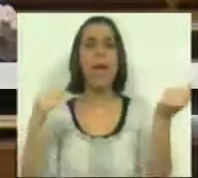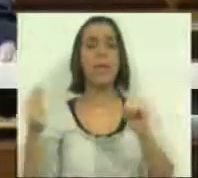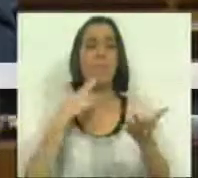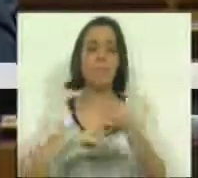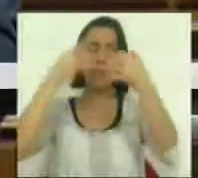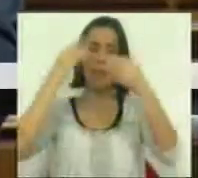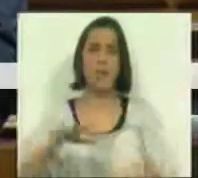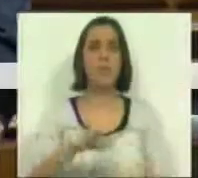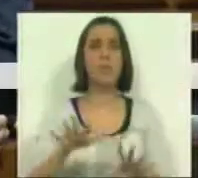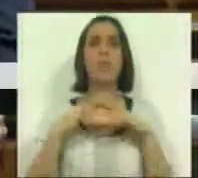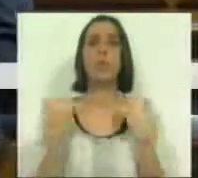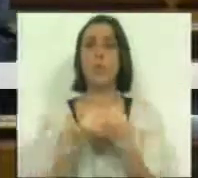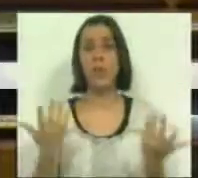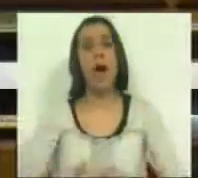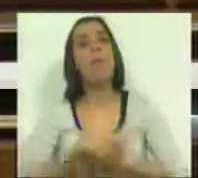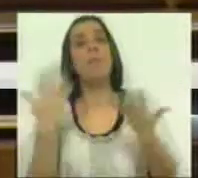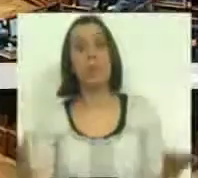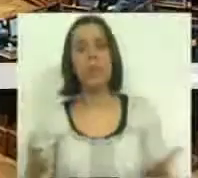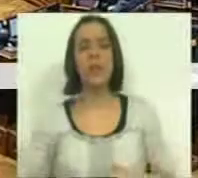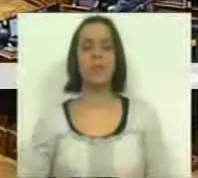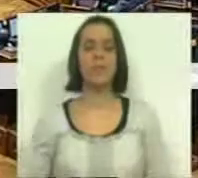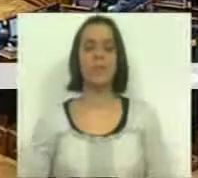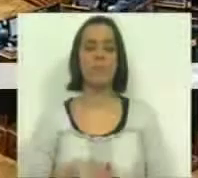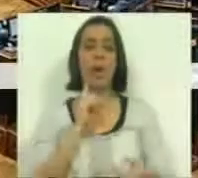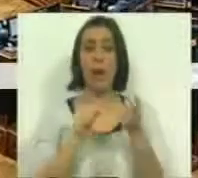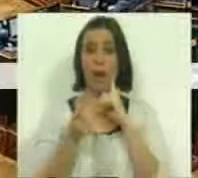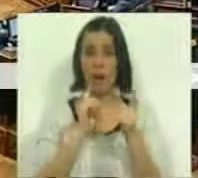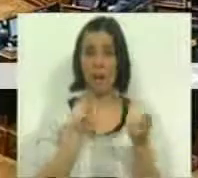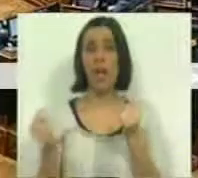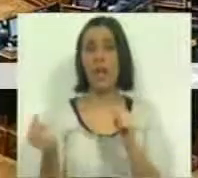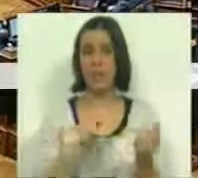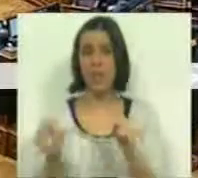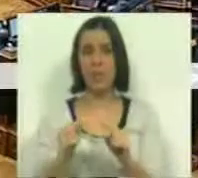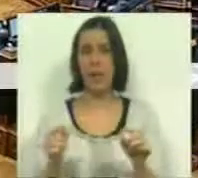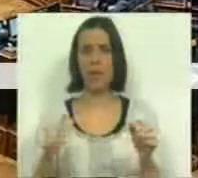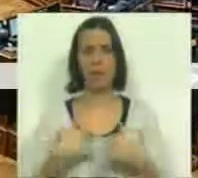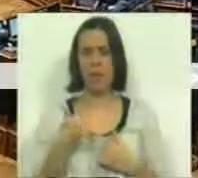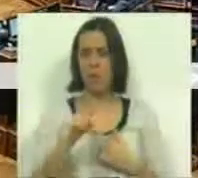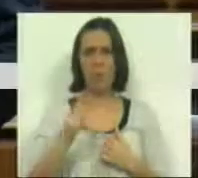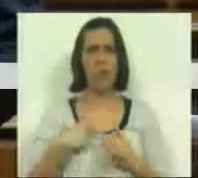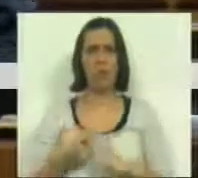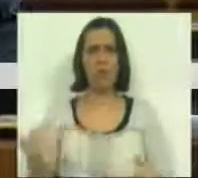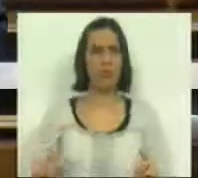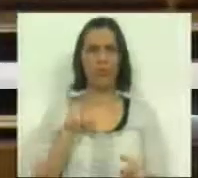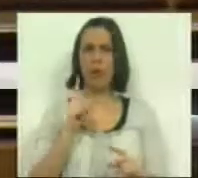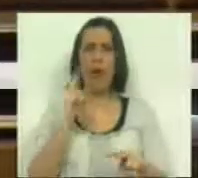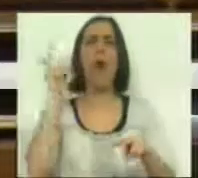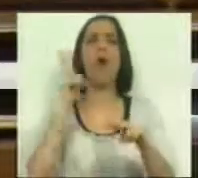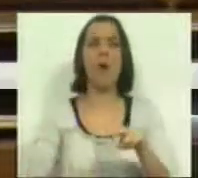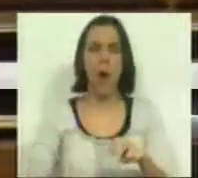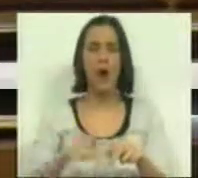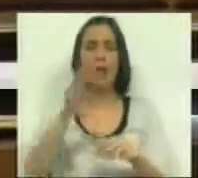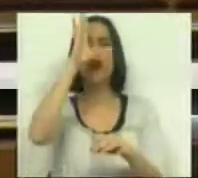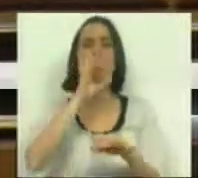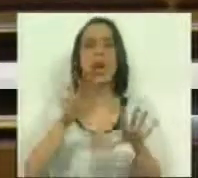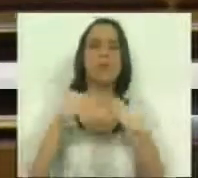sério sobre o Estado Social. E por isso, para uma caricatura de debate, não tem o Bloco de Esquerda. Para cortar no